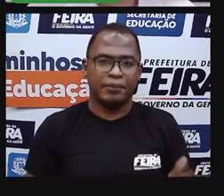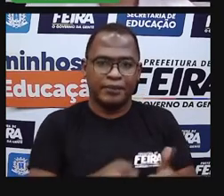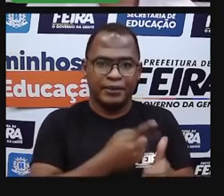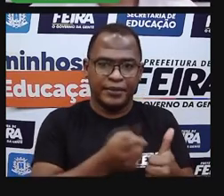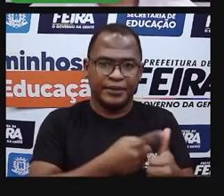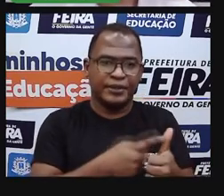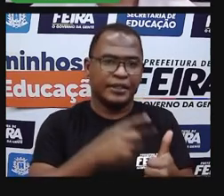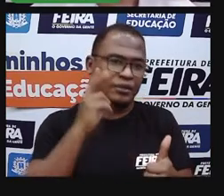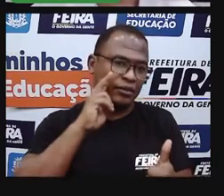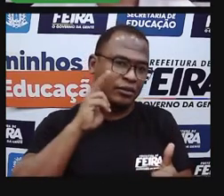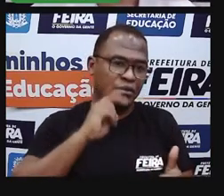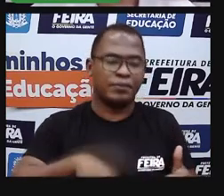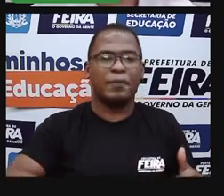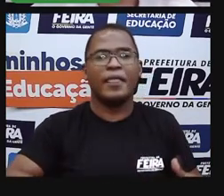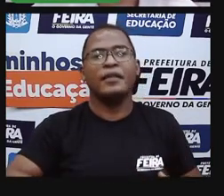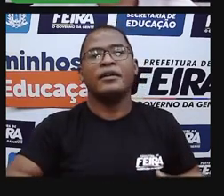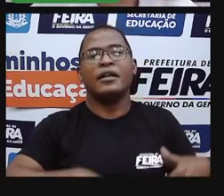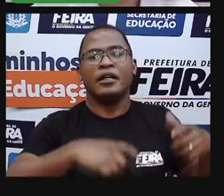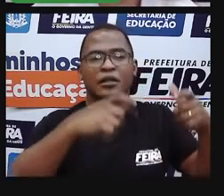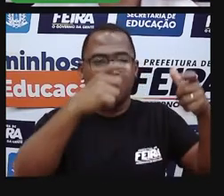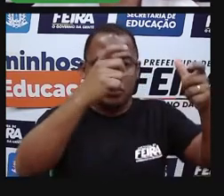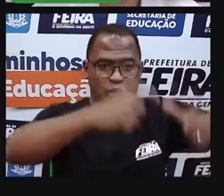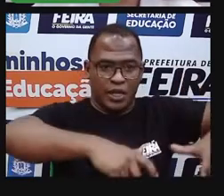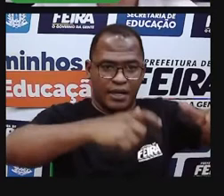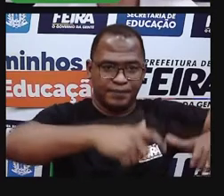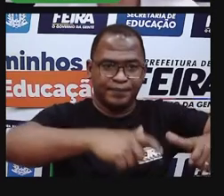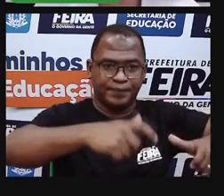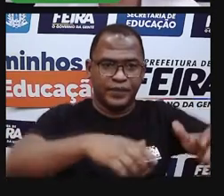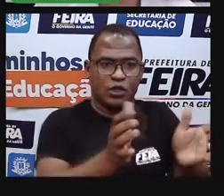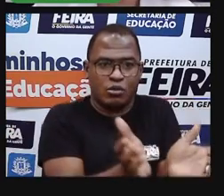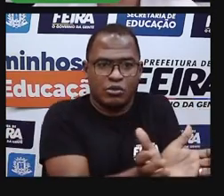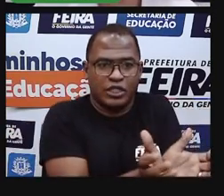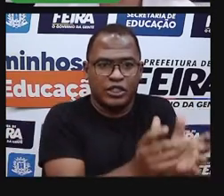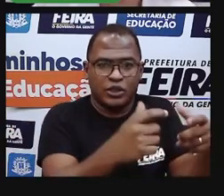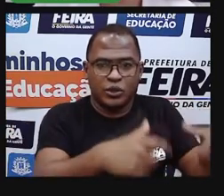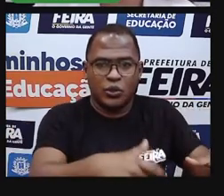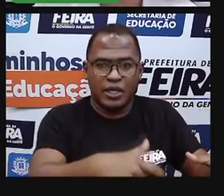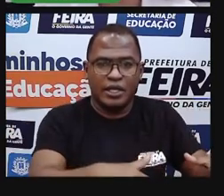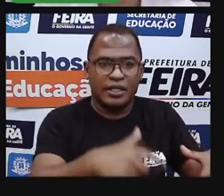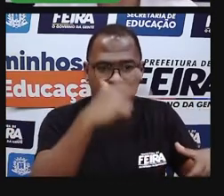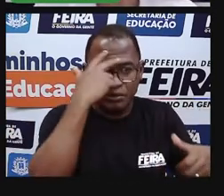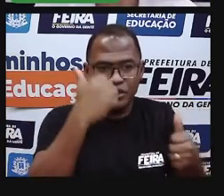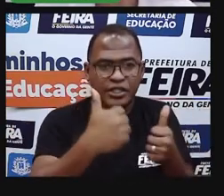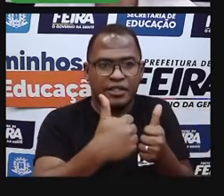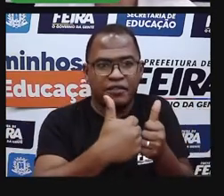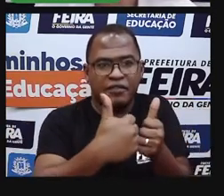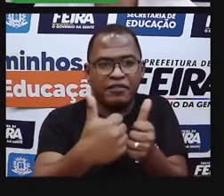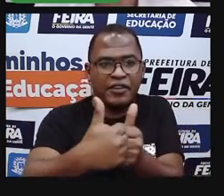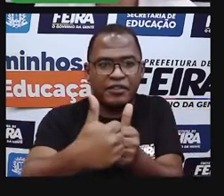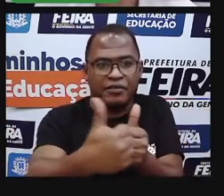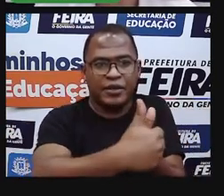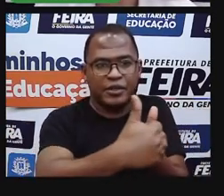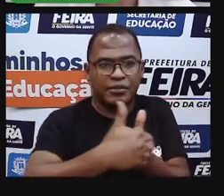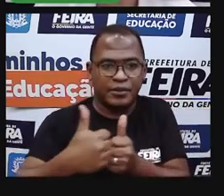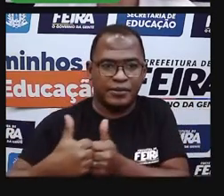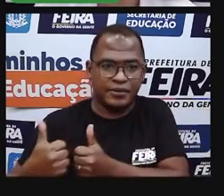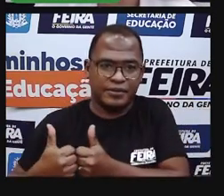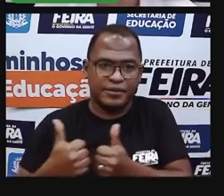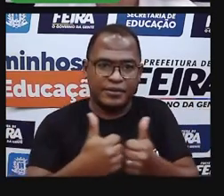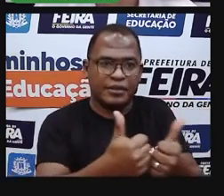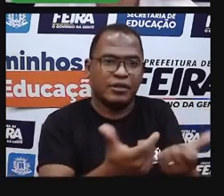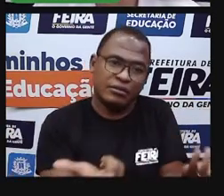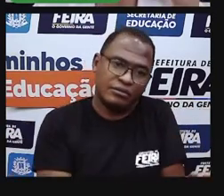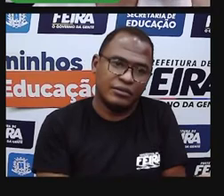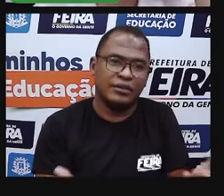mesmo lugar. Então, territoriais vêm de território, são as pessoas que estão próximas daquele território. Então, as comunidades de bairros,